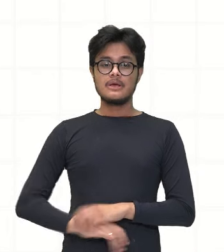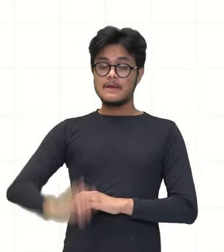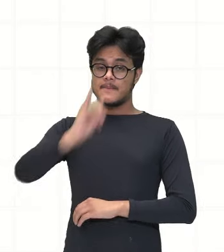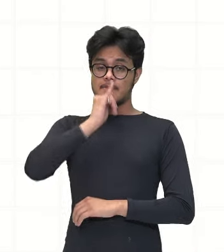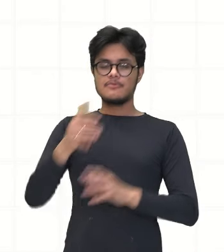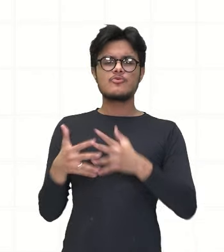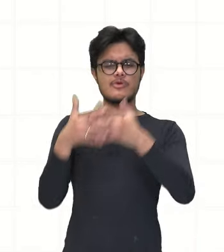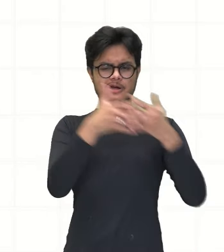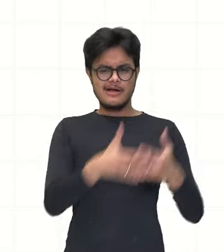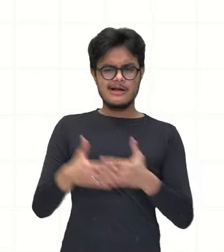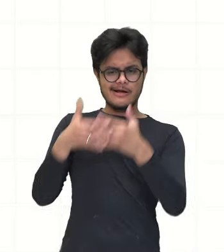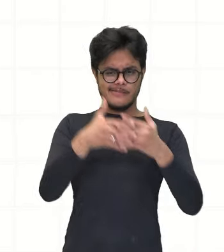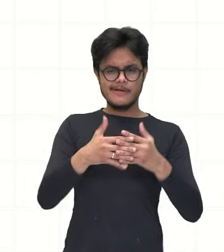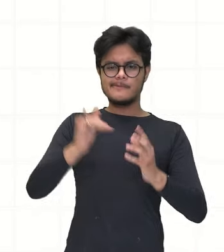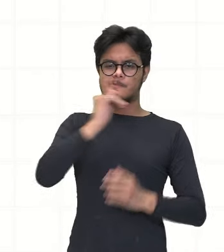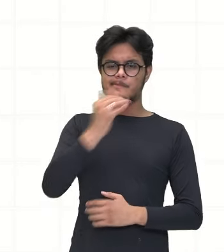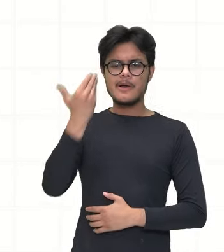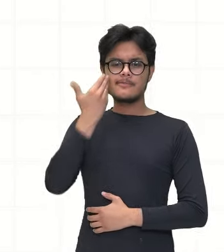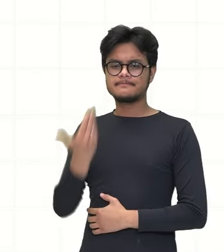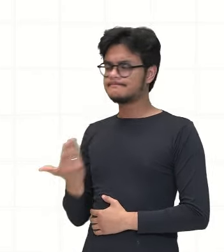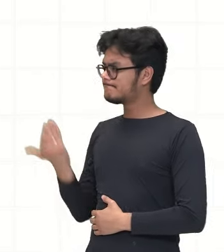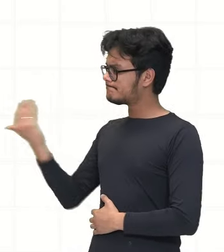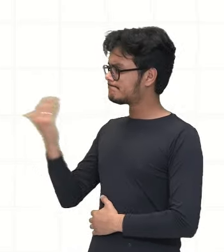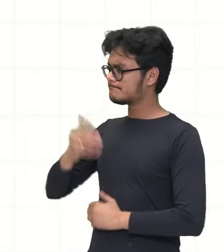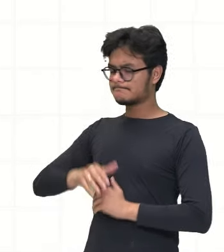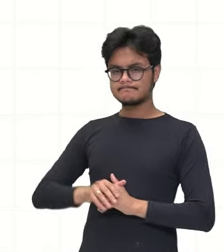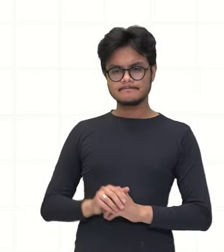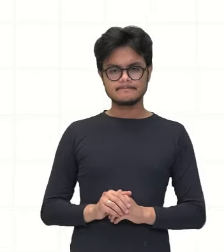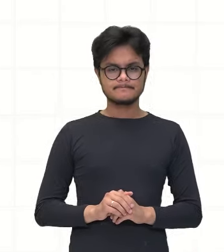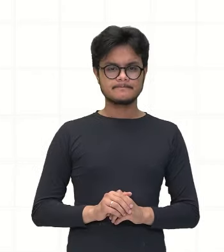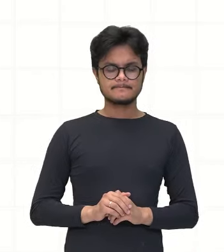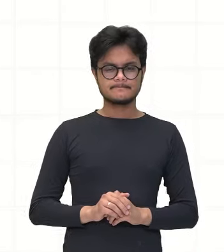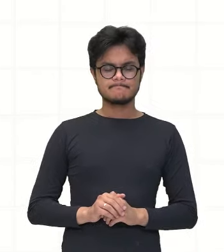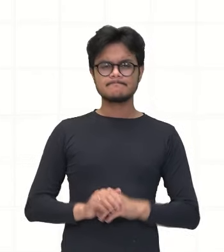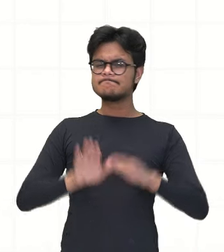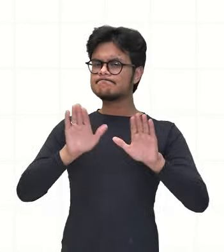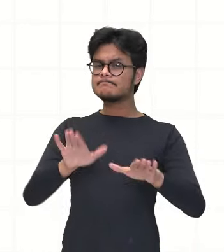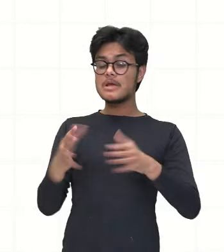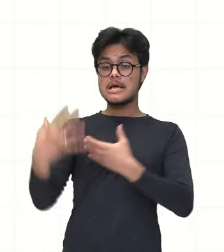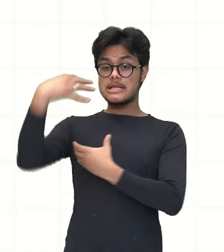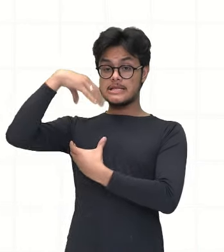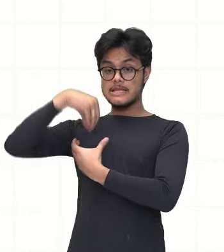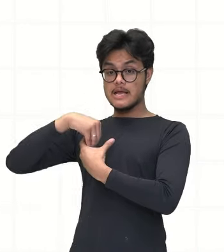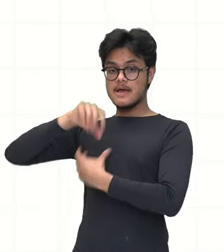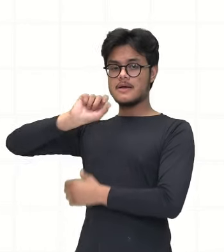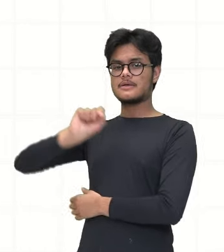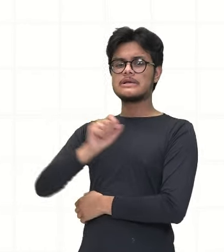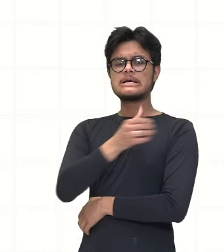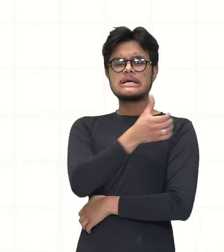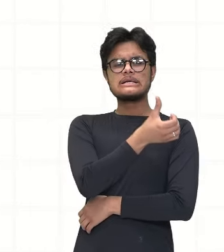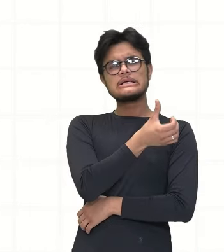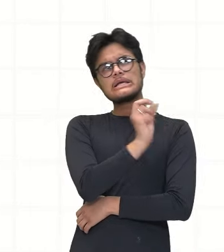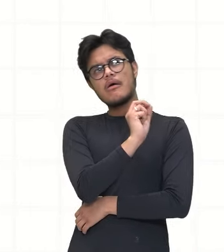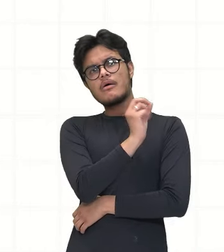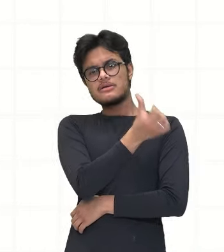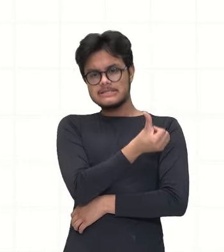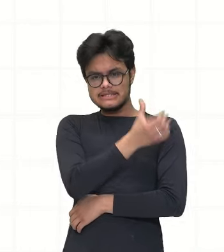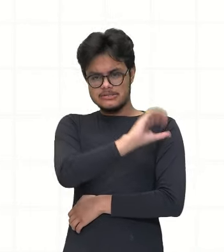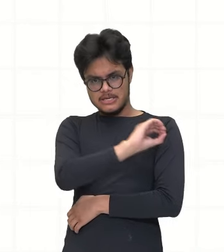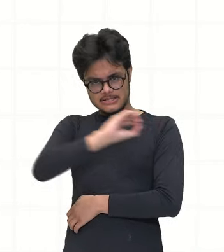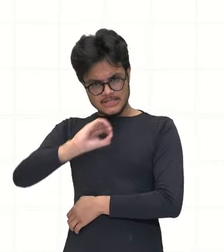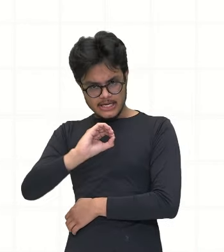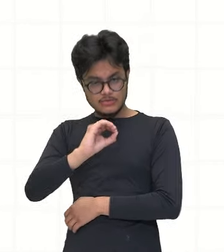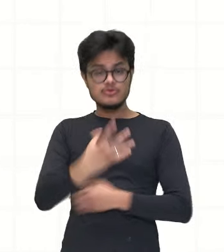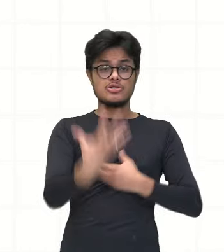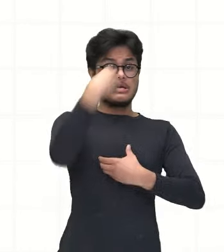a caçamba de um caminhão. E aí, nesse caminhão pode ser colocado ou 600 sacos